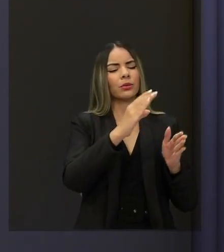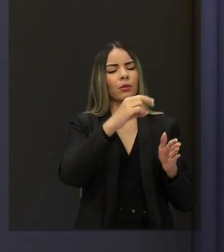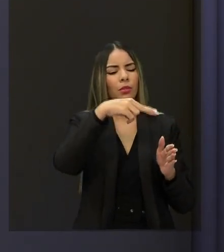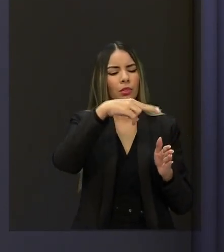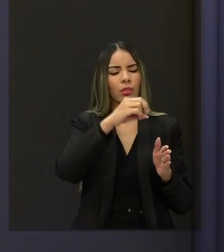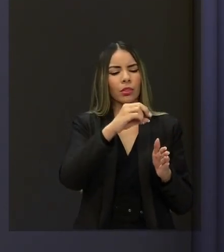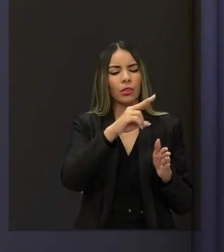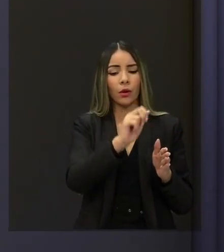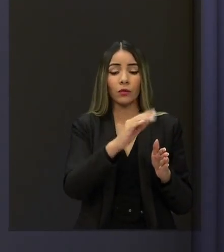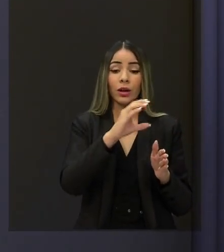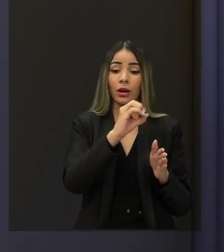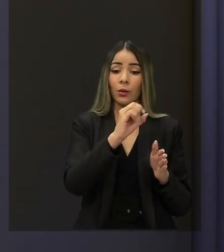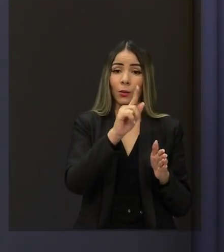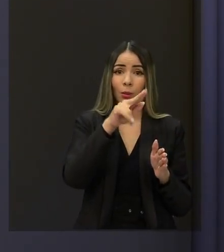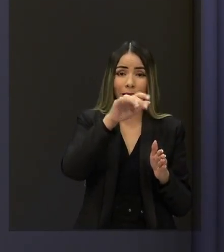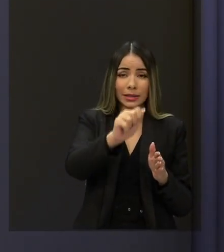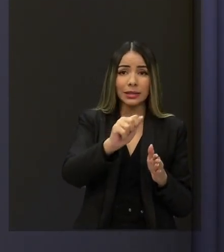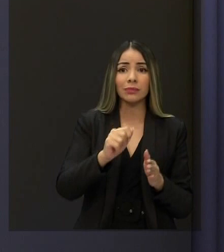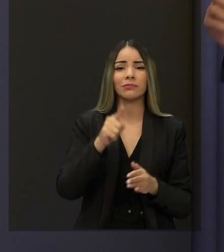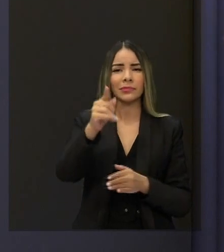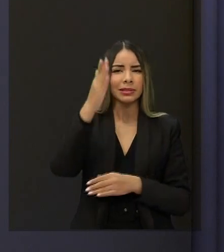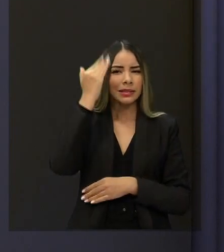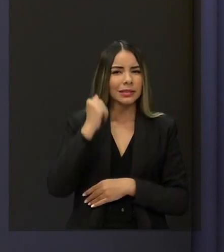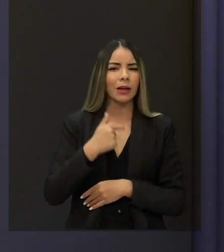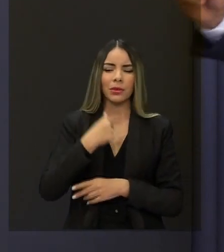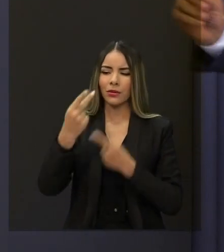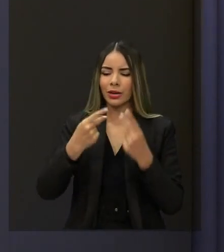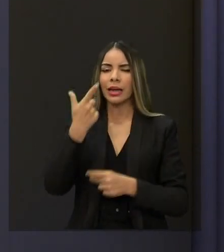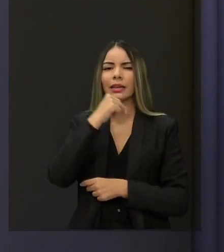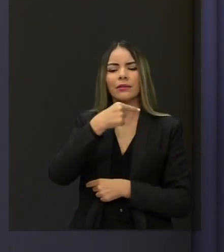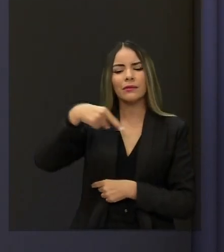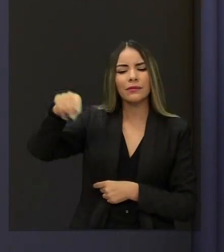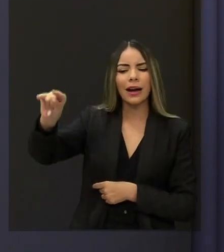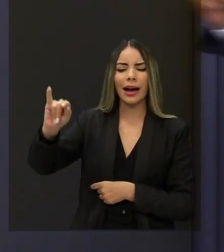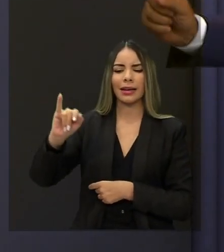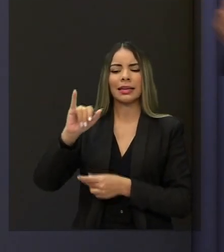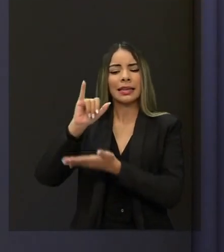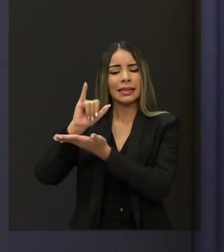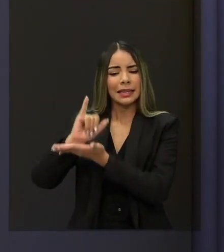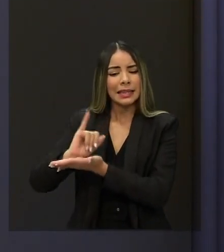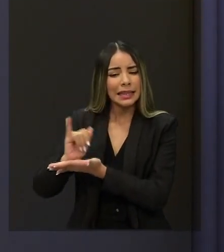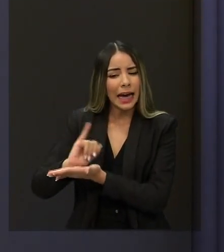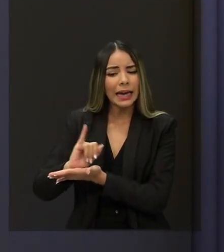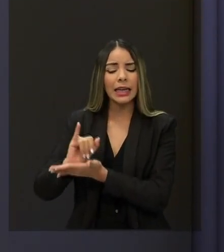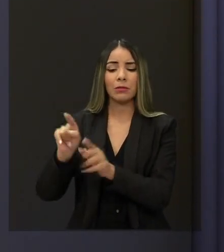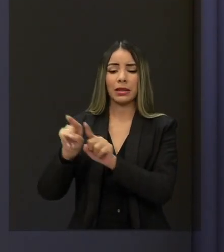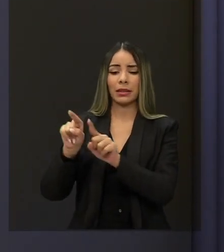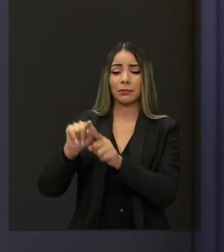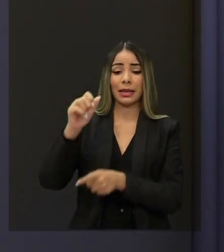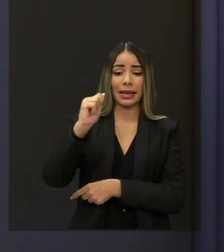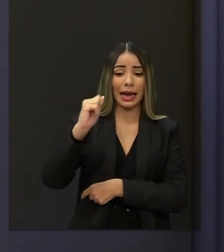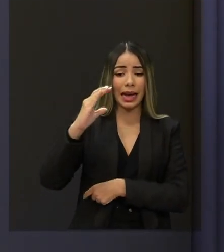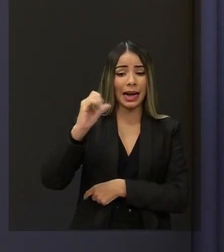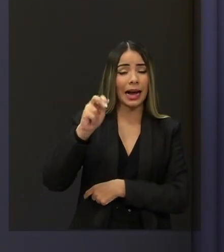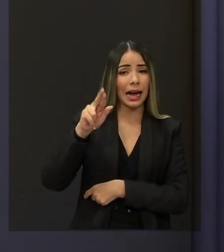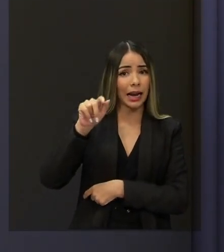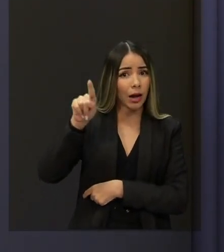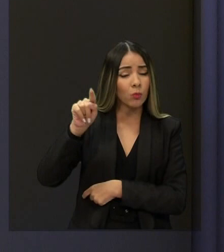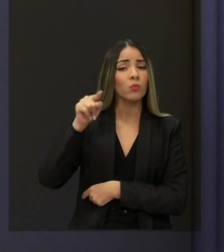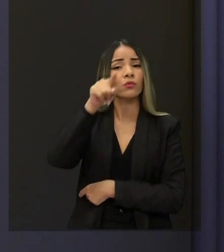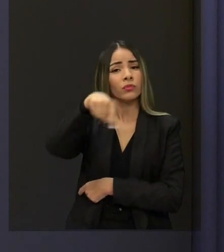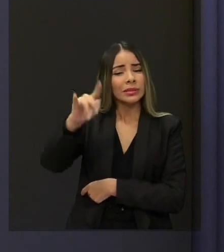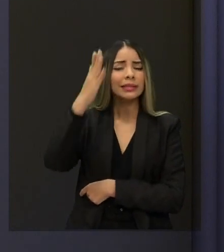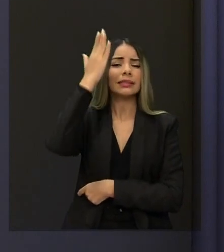a duplicação em Aracati, sabe o que eu estou falando. Quem vai para Itarema, para Acaraú, sabe a mudança de estrada que lá tem. Quem